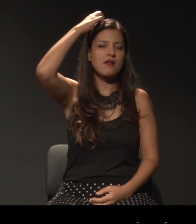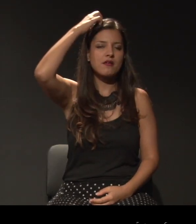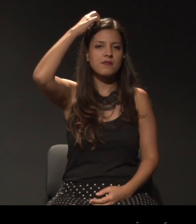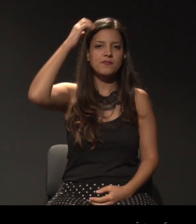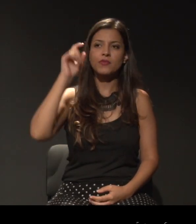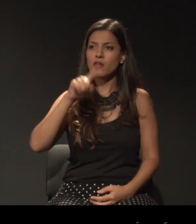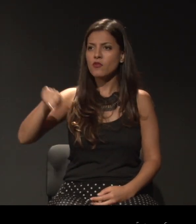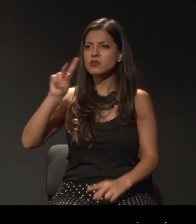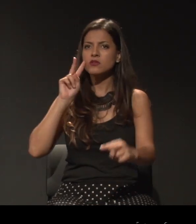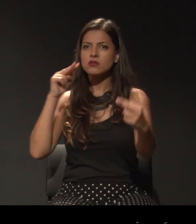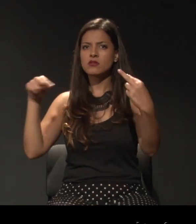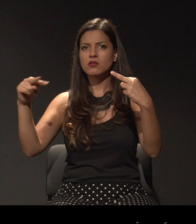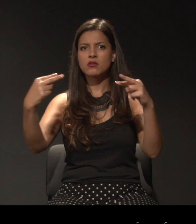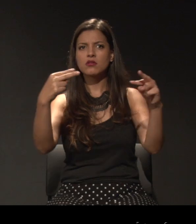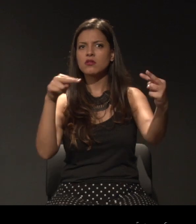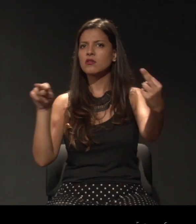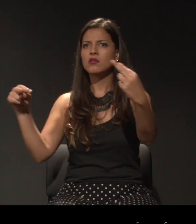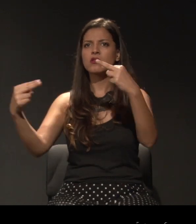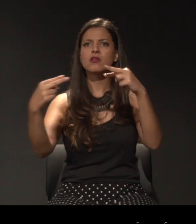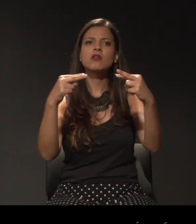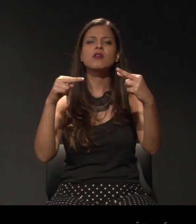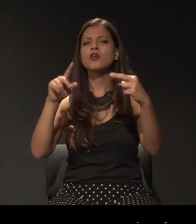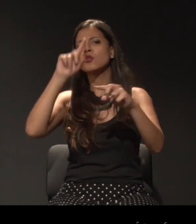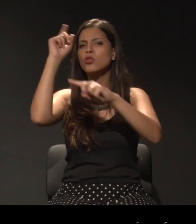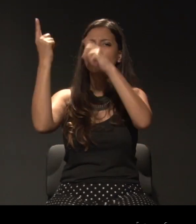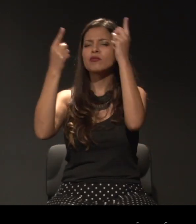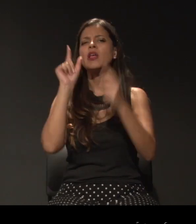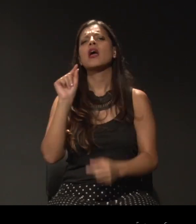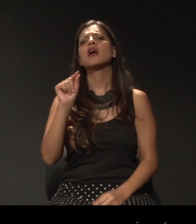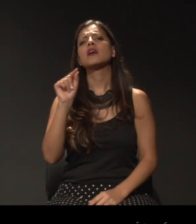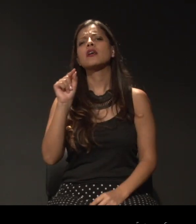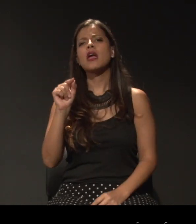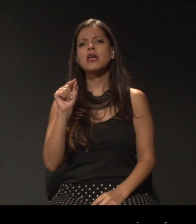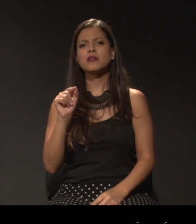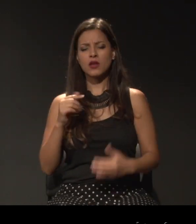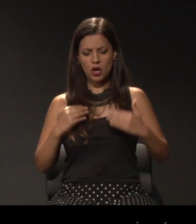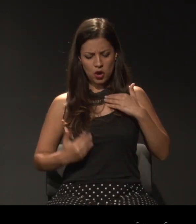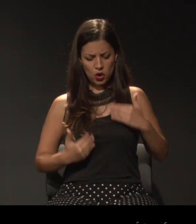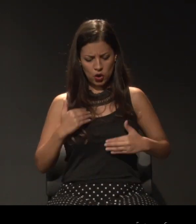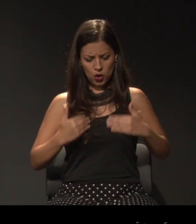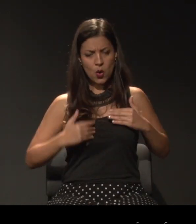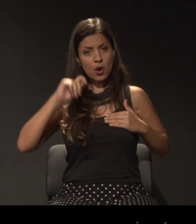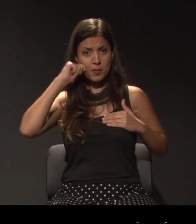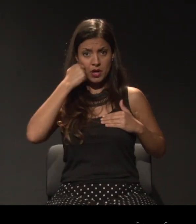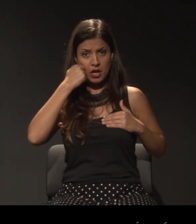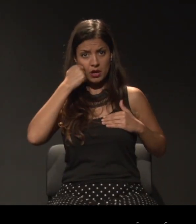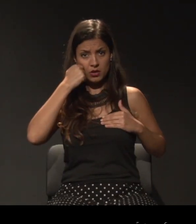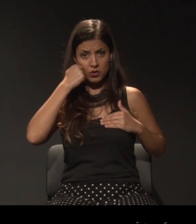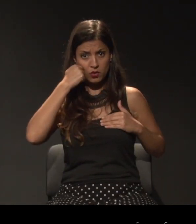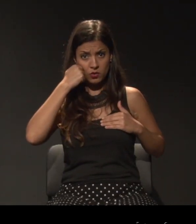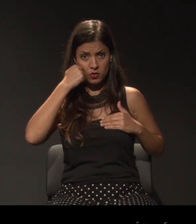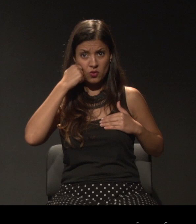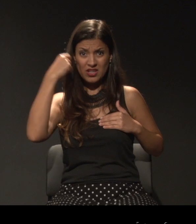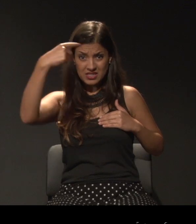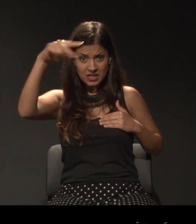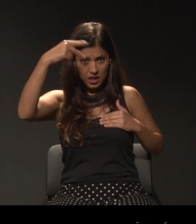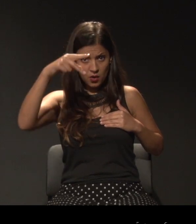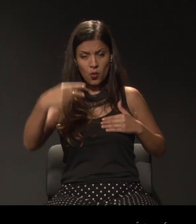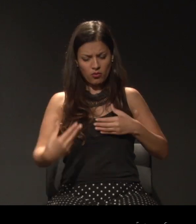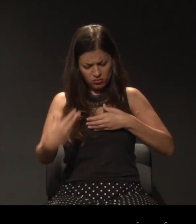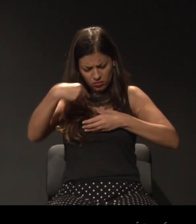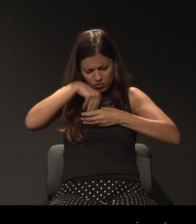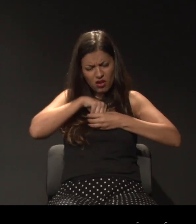se olhem e se perguntem quem é essa pessoa que habita esse corpo negro que é o seu.